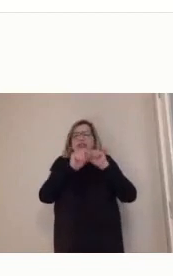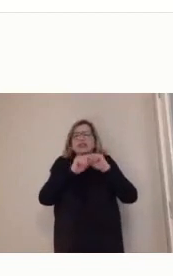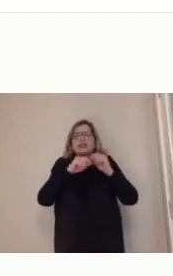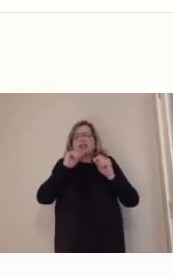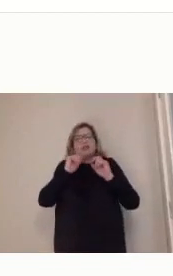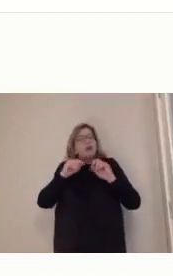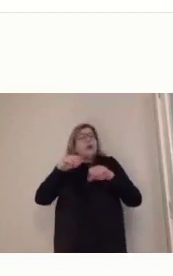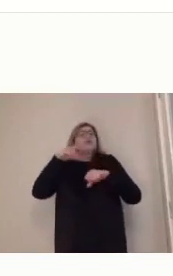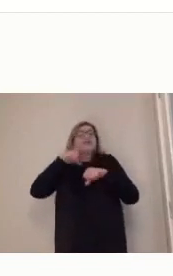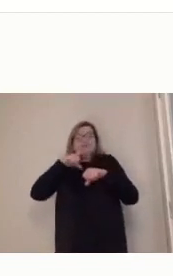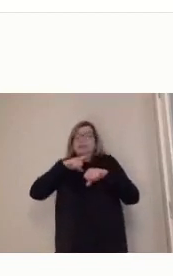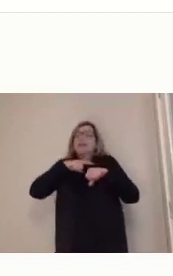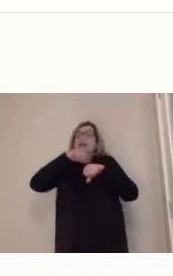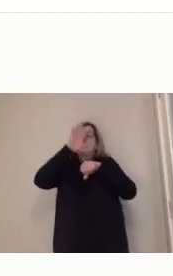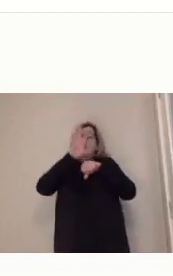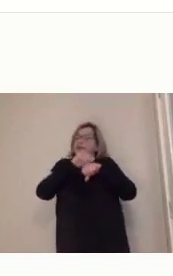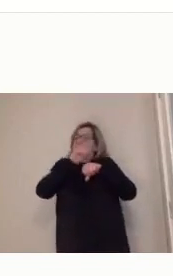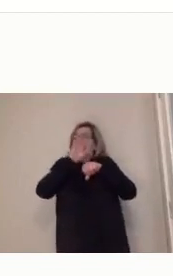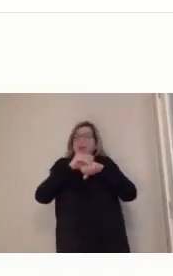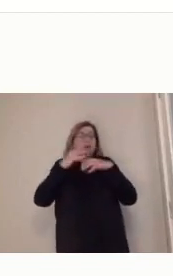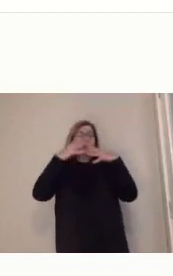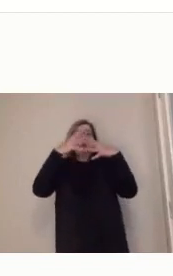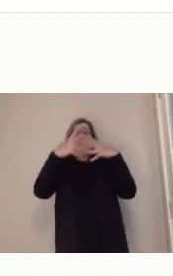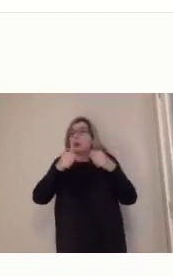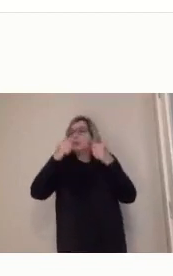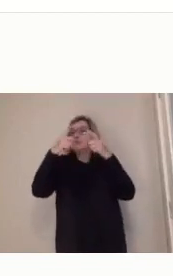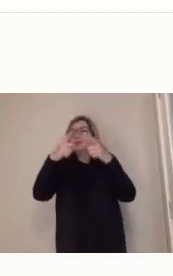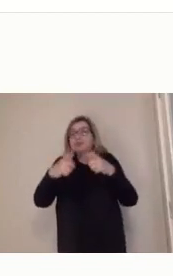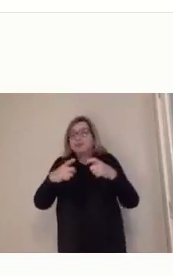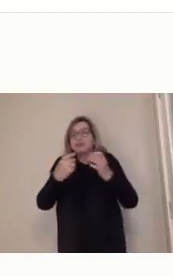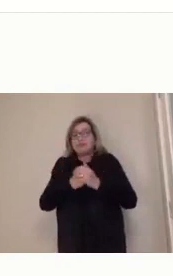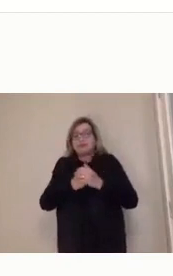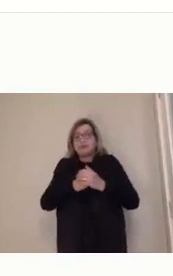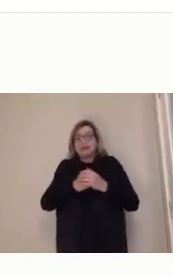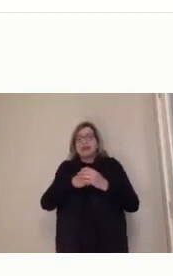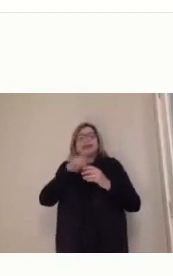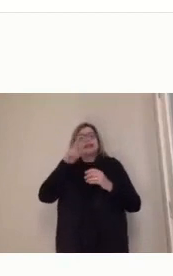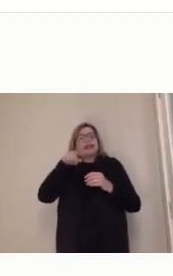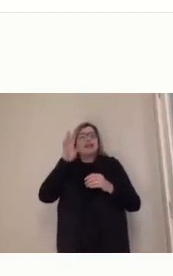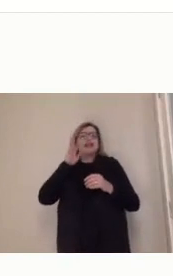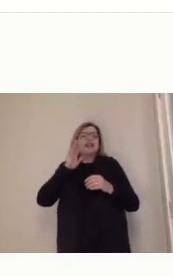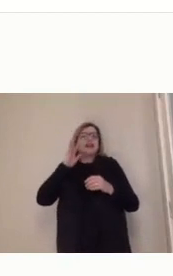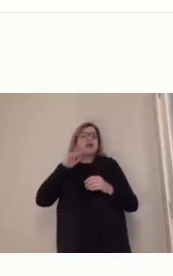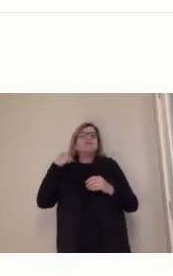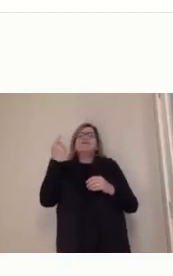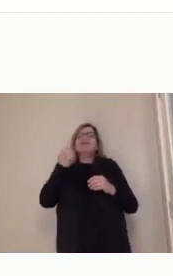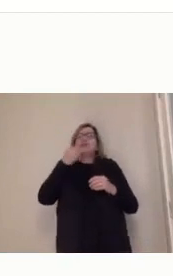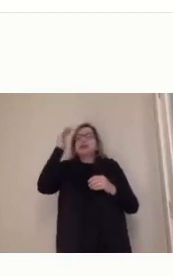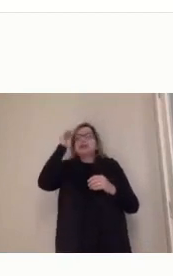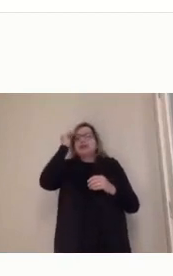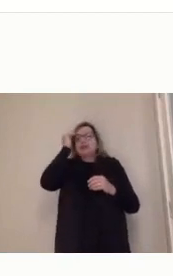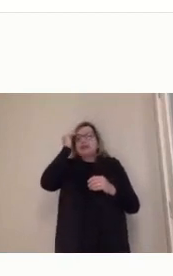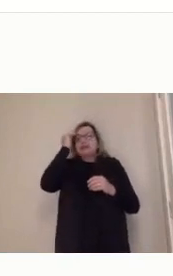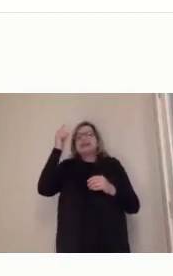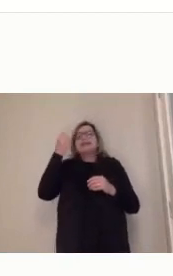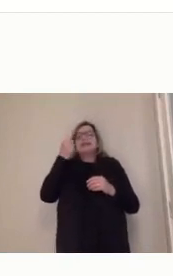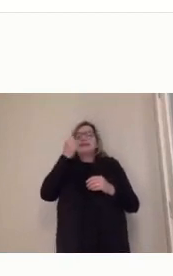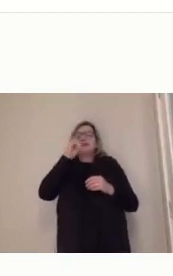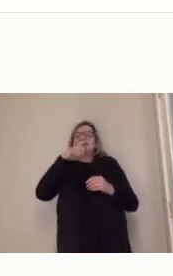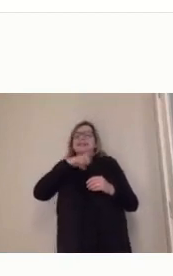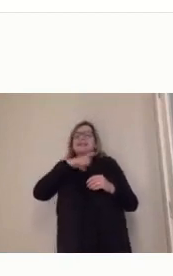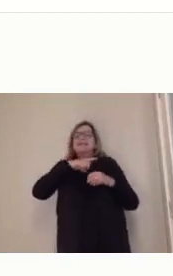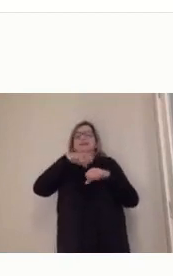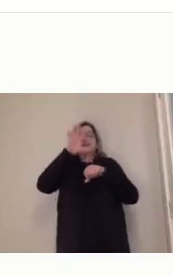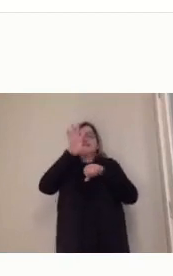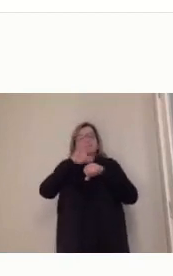disponível, objetivado. E isso é muito legal da gente entender de que, se ele está lá, ele precisa que alguém ajude a